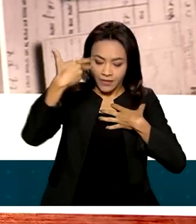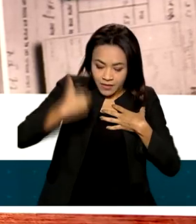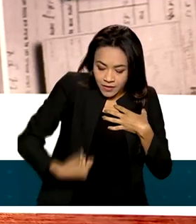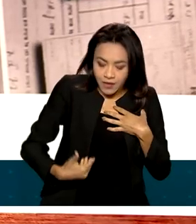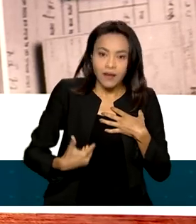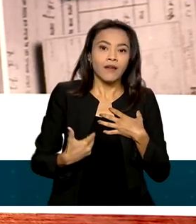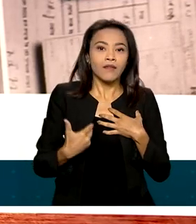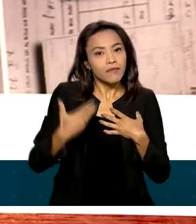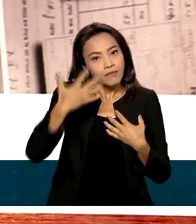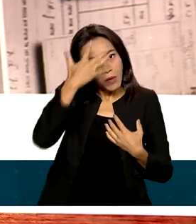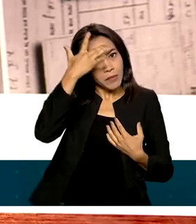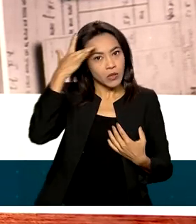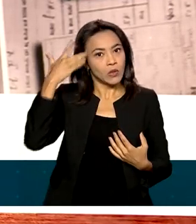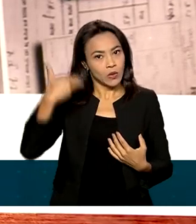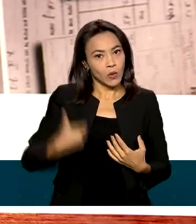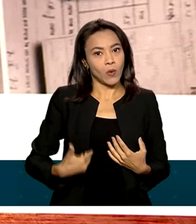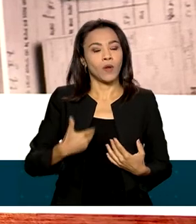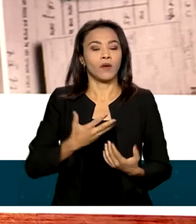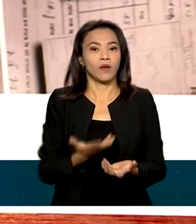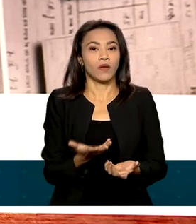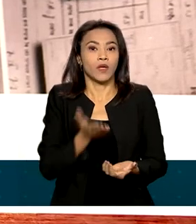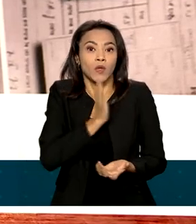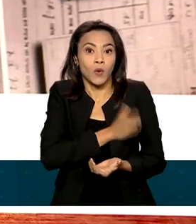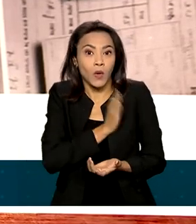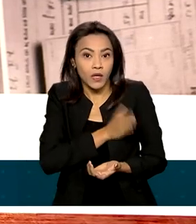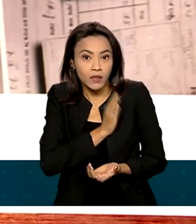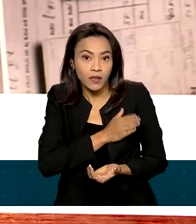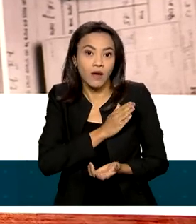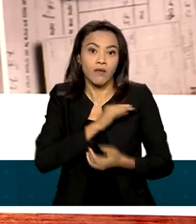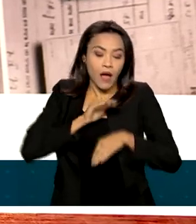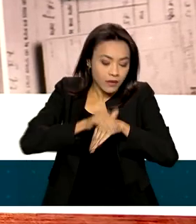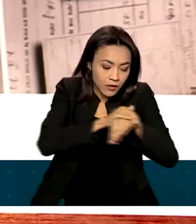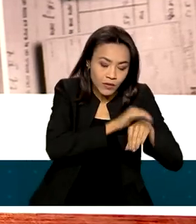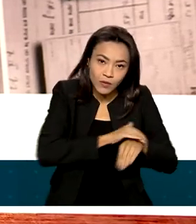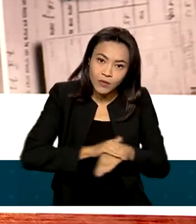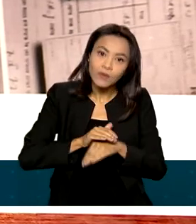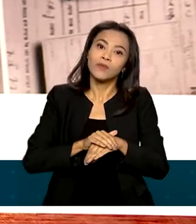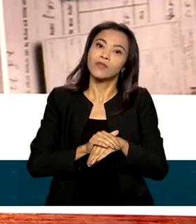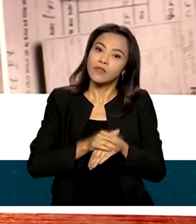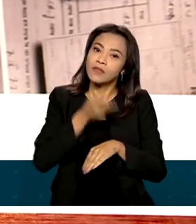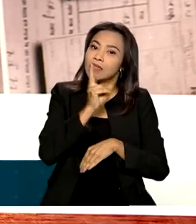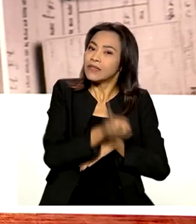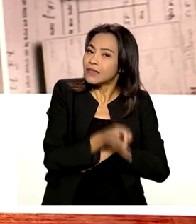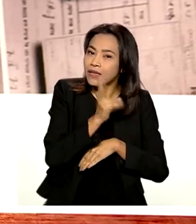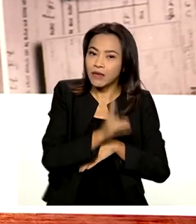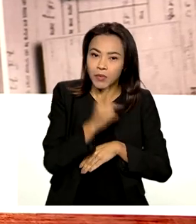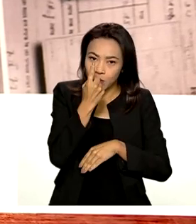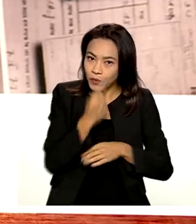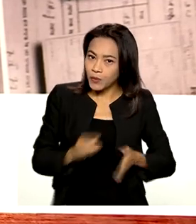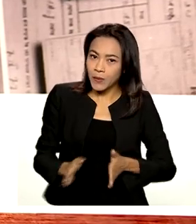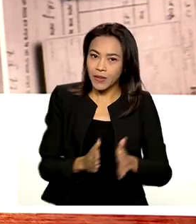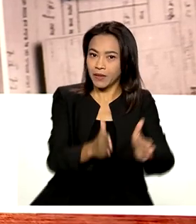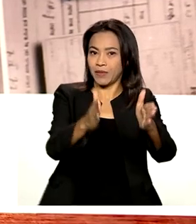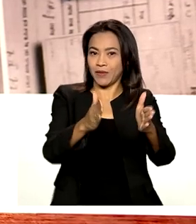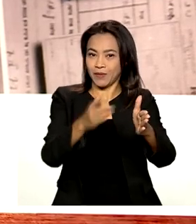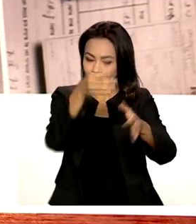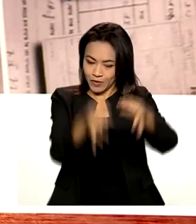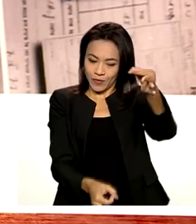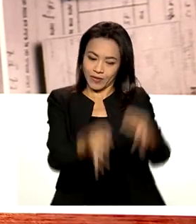ser como uma pessoa cujo coração e cujas ações sempre estiveram num único caminho, o caminho da justiça.